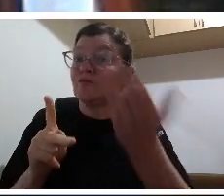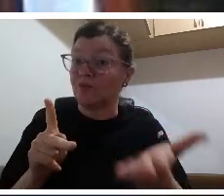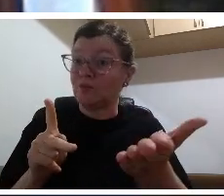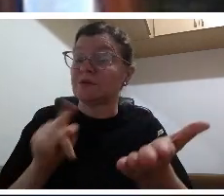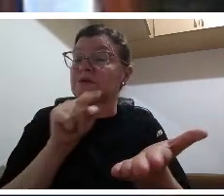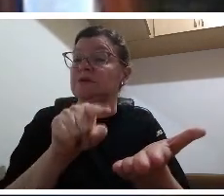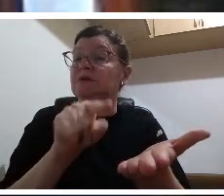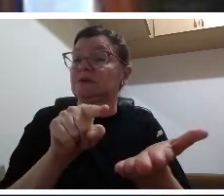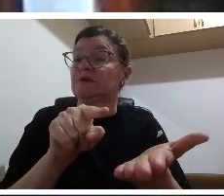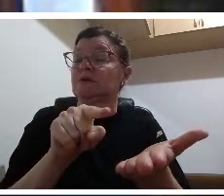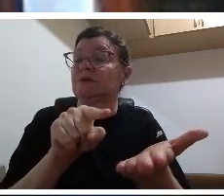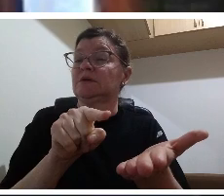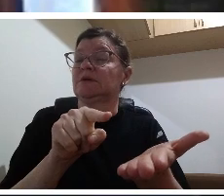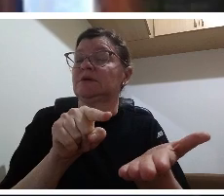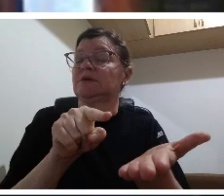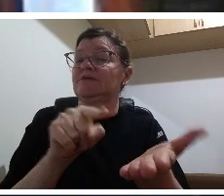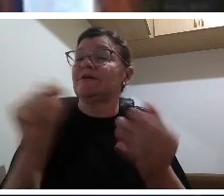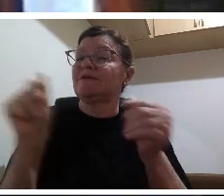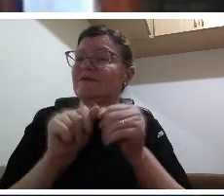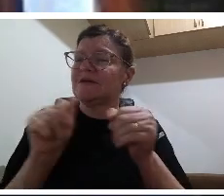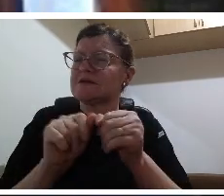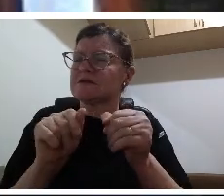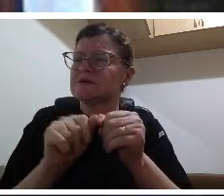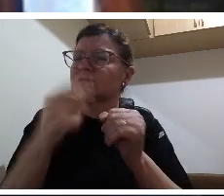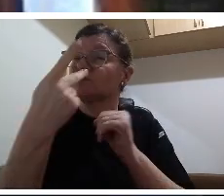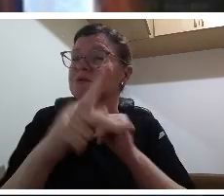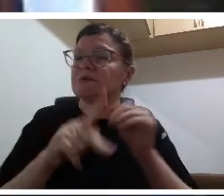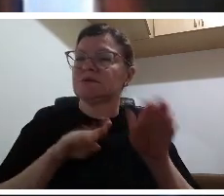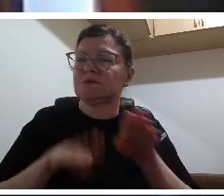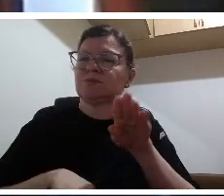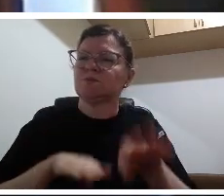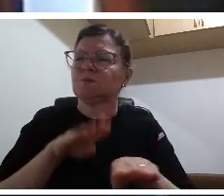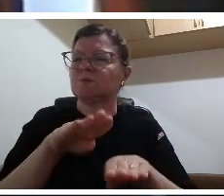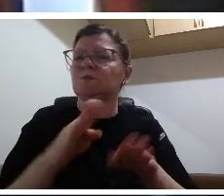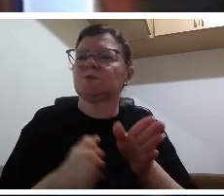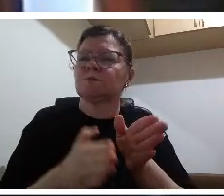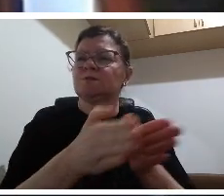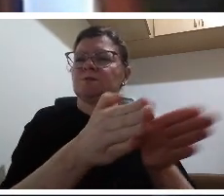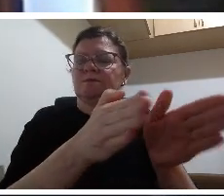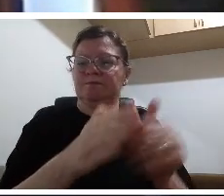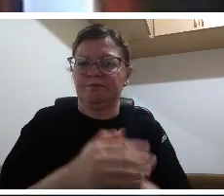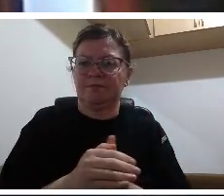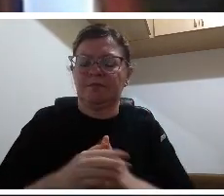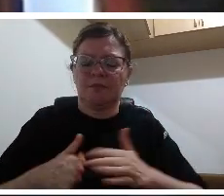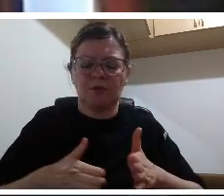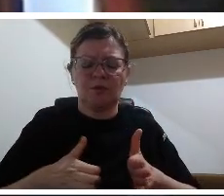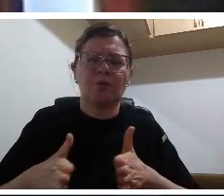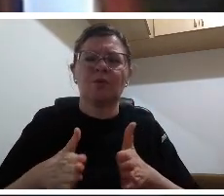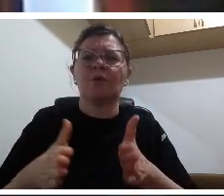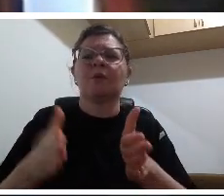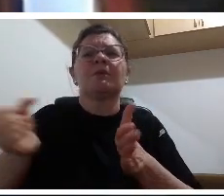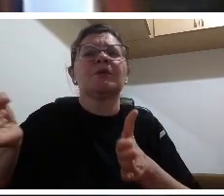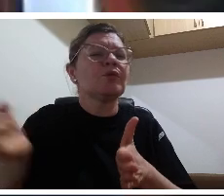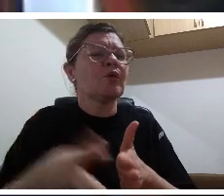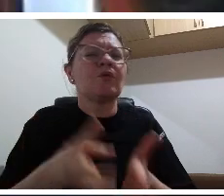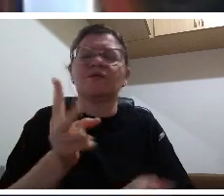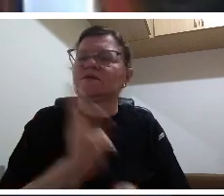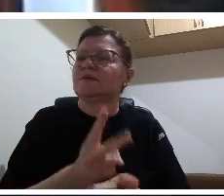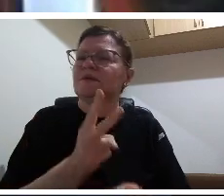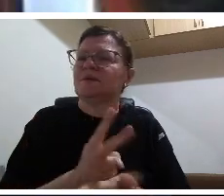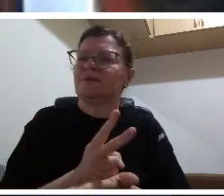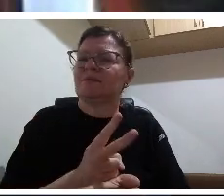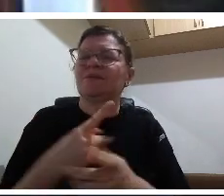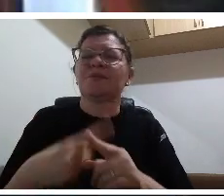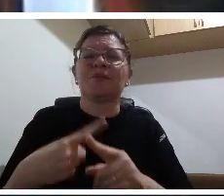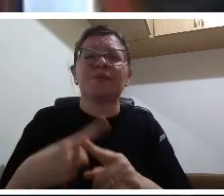você não a repete você a faz de novo mesmo que o conteúdo seja o mesmo você prepara uma aula